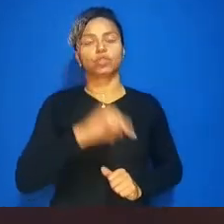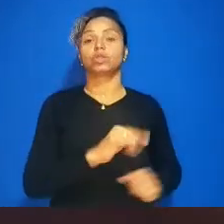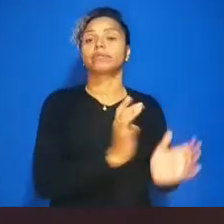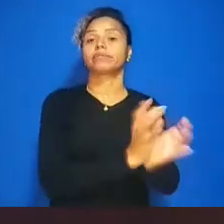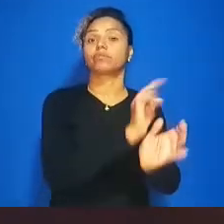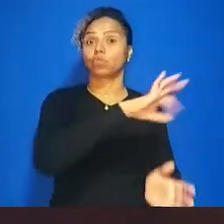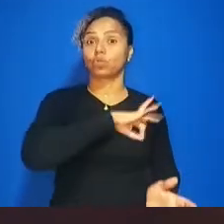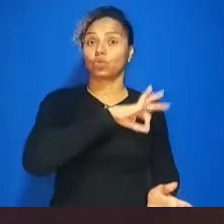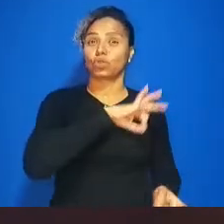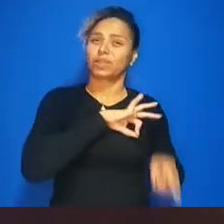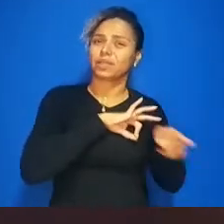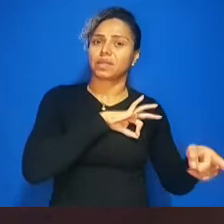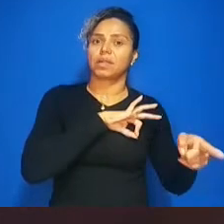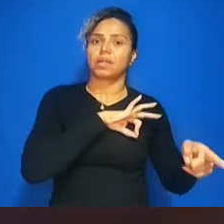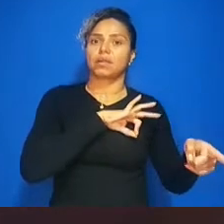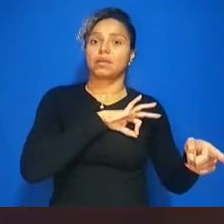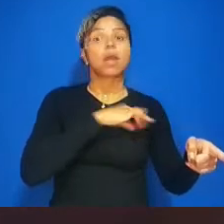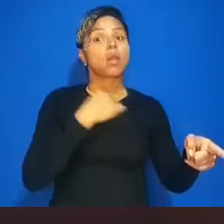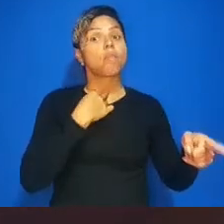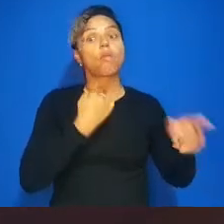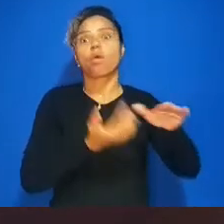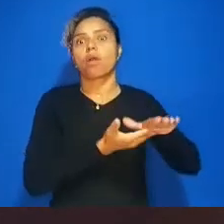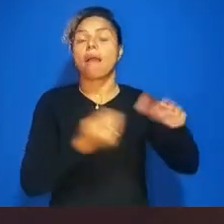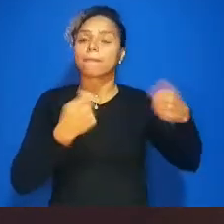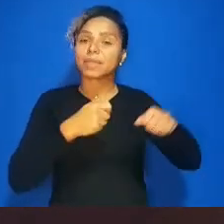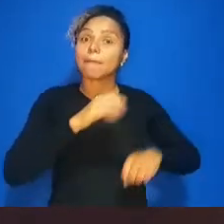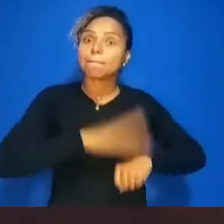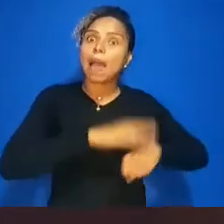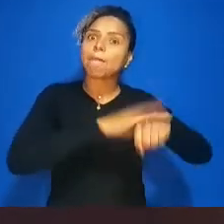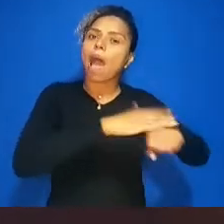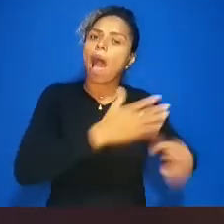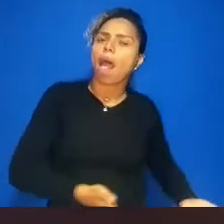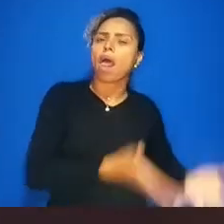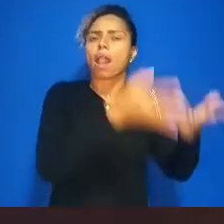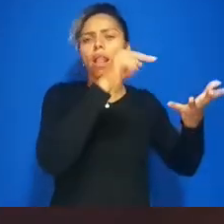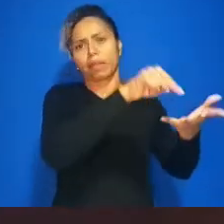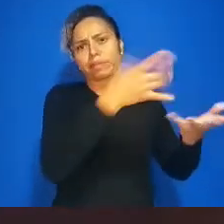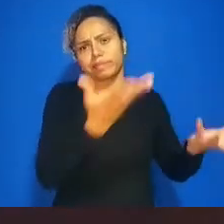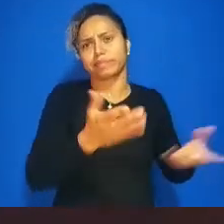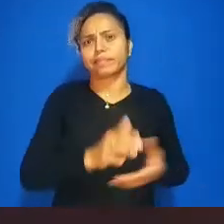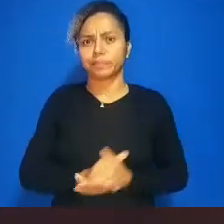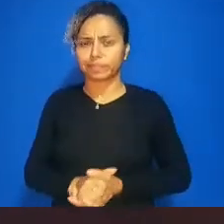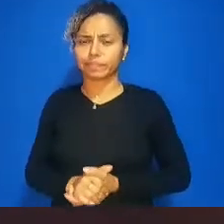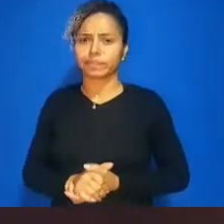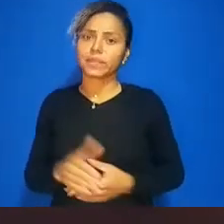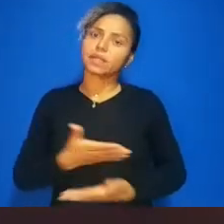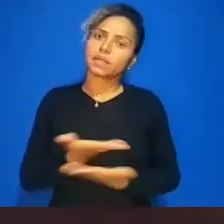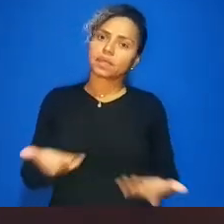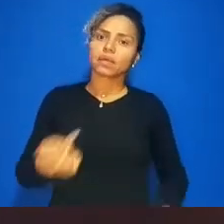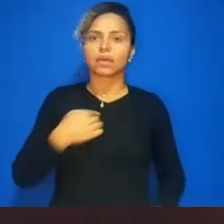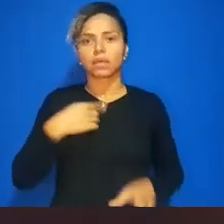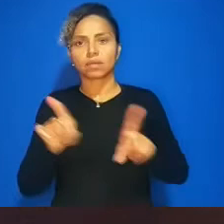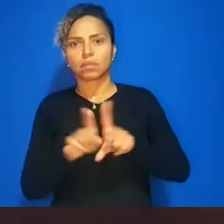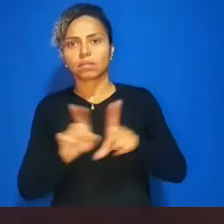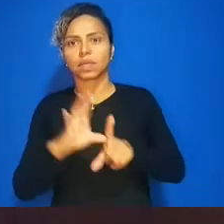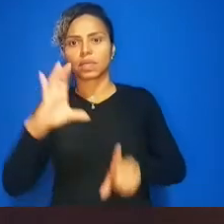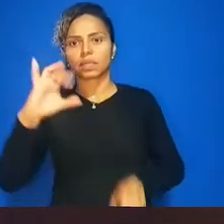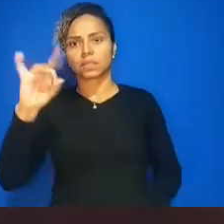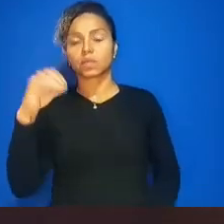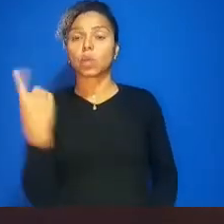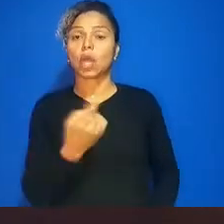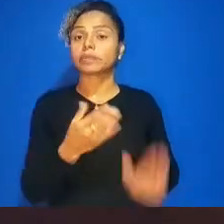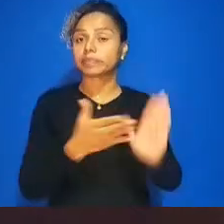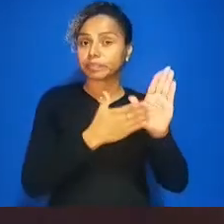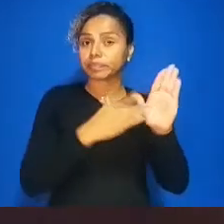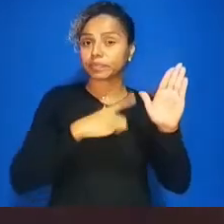retirada ela tem que sofrer investimentos então eu e o vereador Cido fomos proponentes tivemos essa iniciativa por